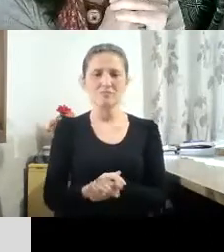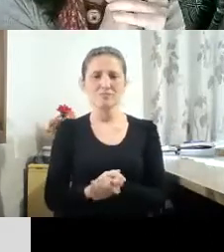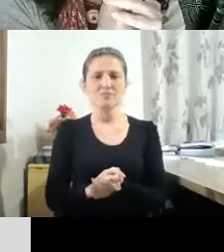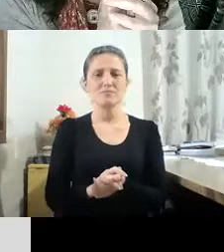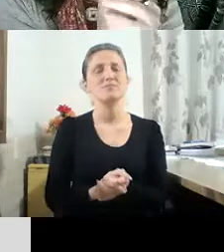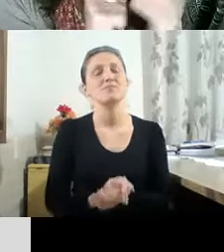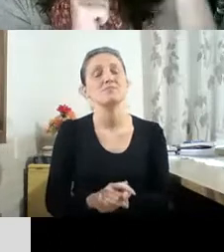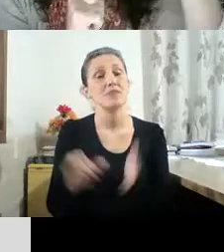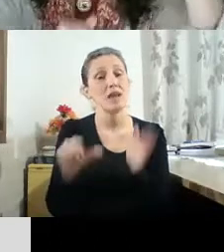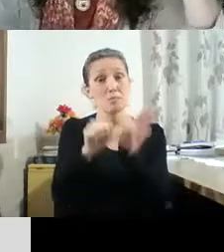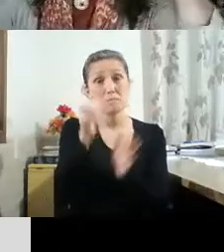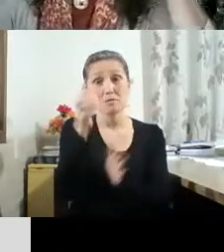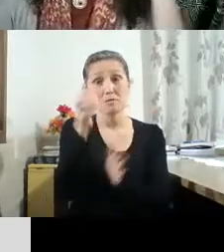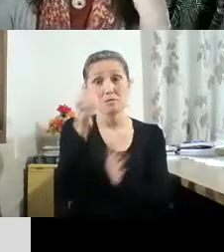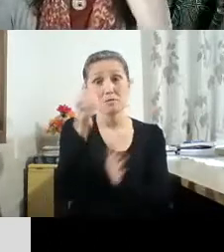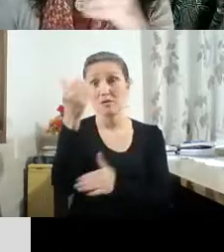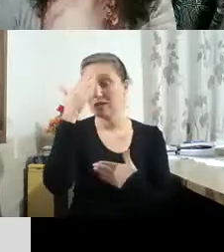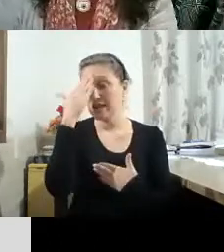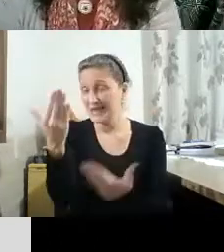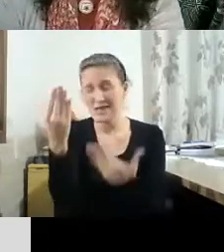Primeiro, eu queria agradecer muito ao Boris